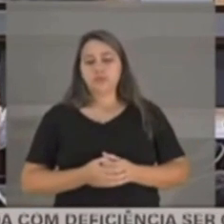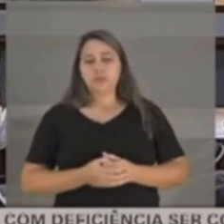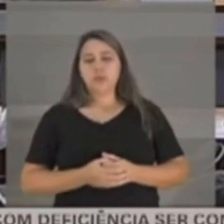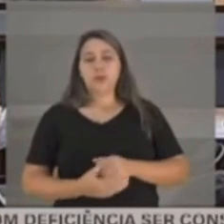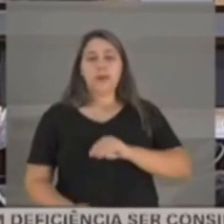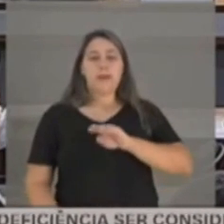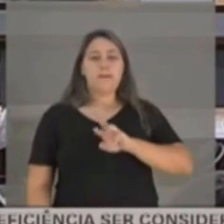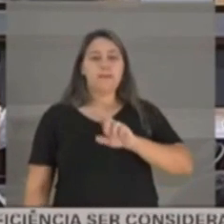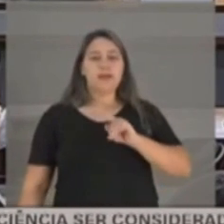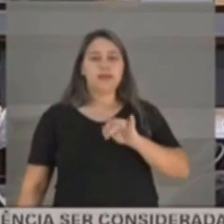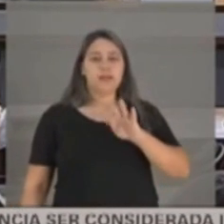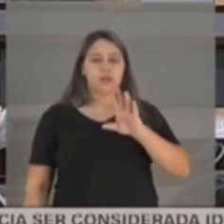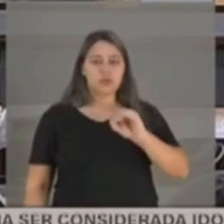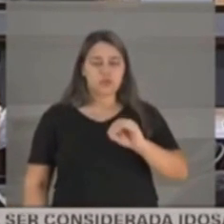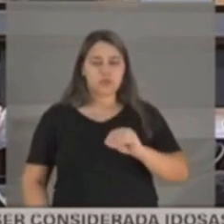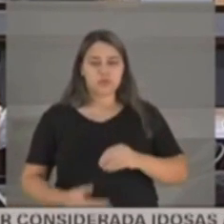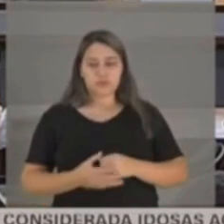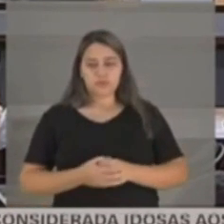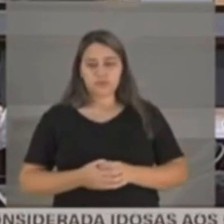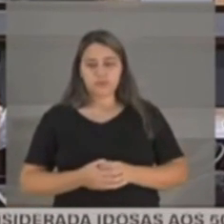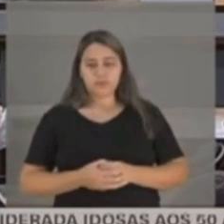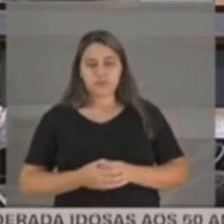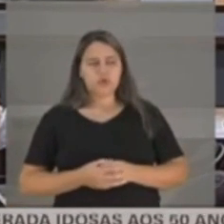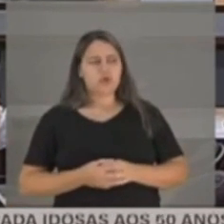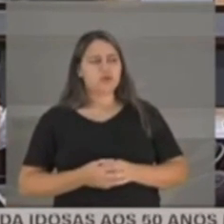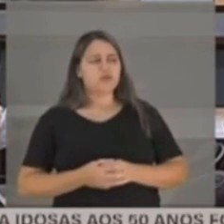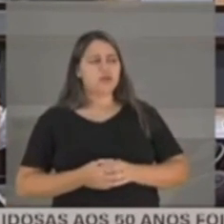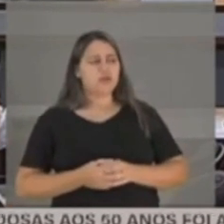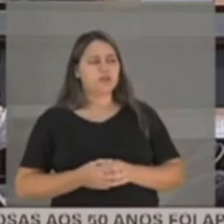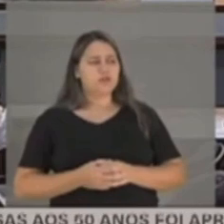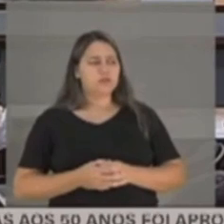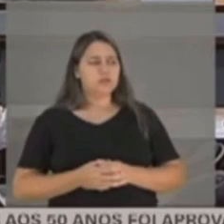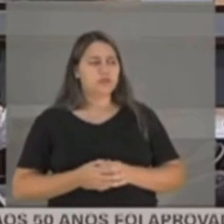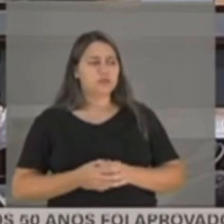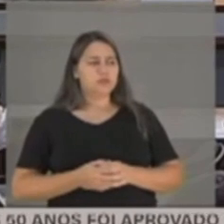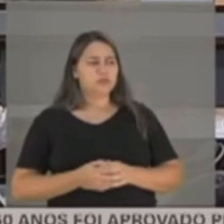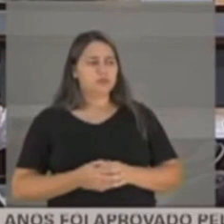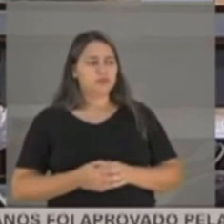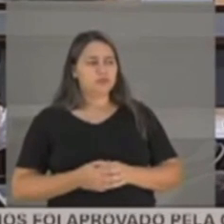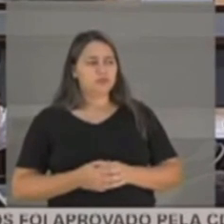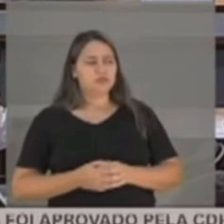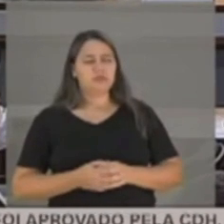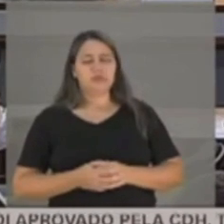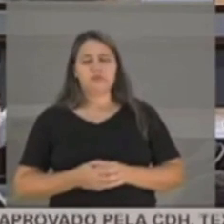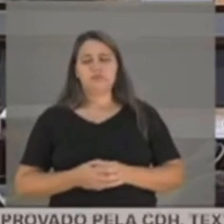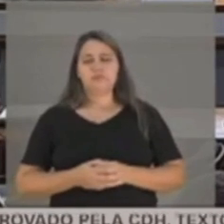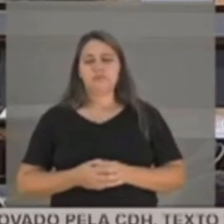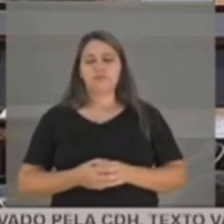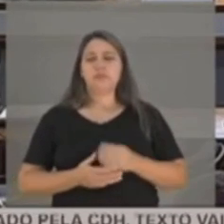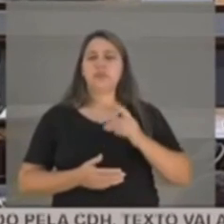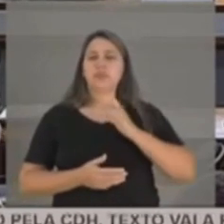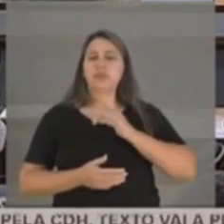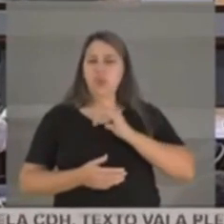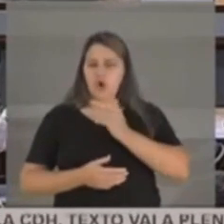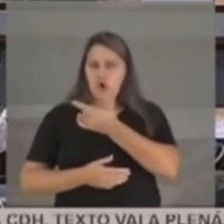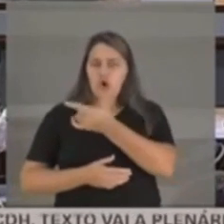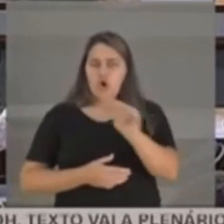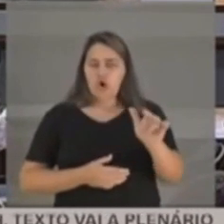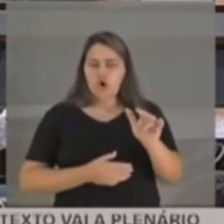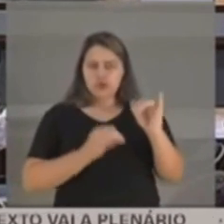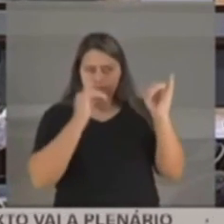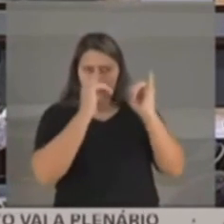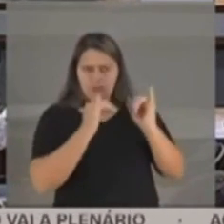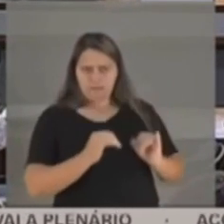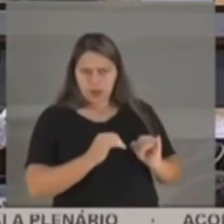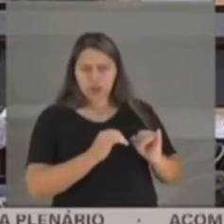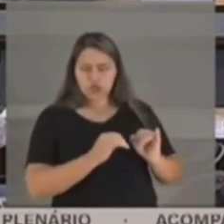Bradesco. Bradesco. agência é o Bradesco. agência do Bradesco. Bradesco. E tem várias outras. Existem mais imagens além dessa. Mais